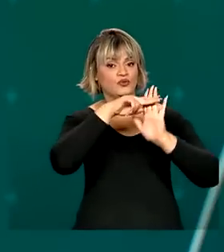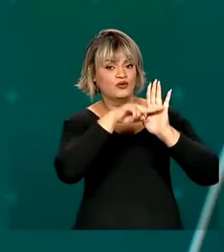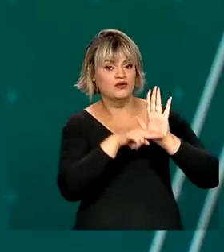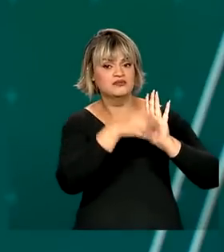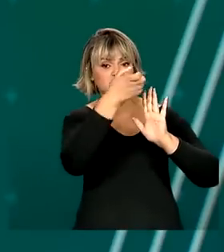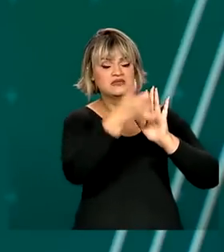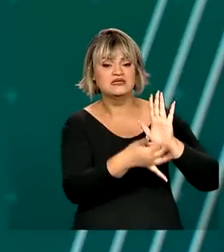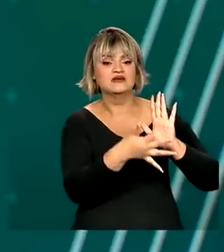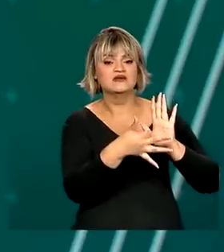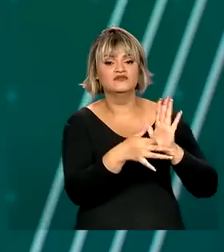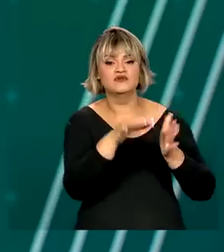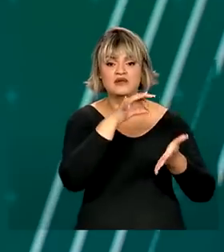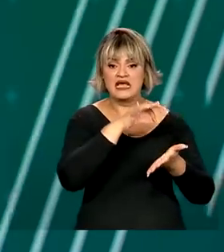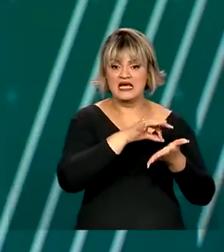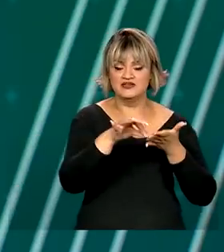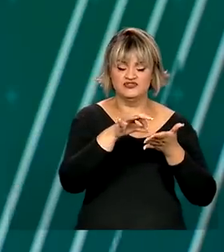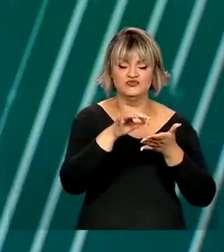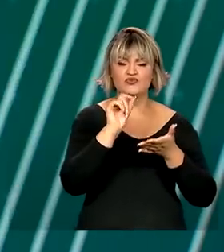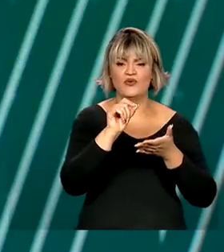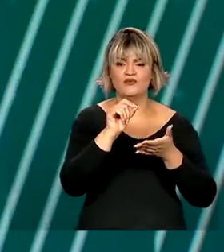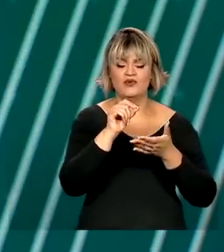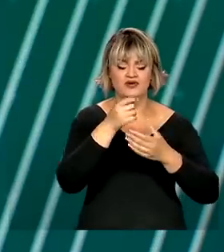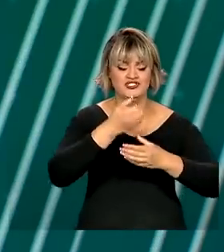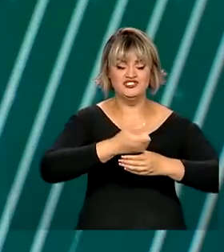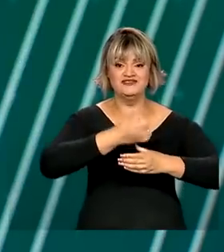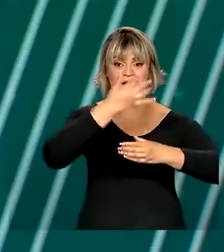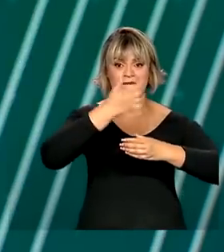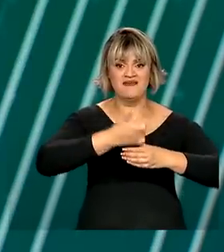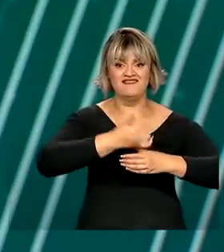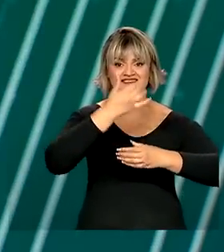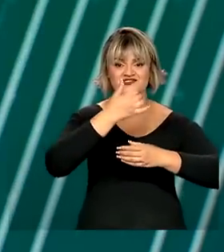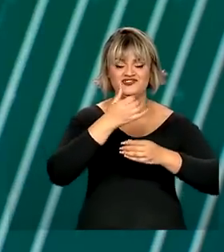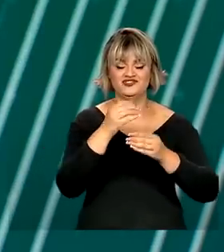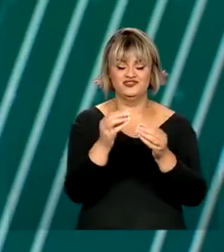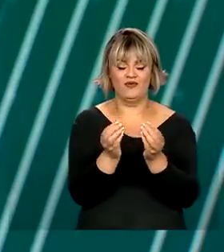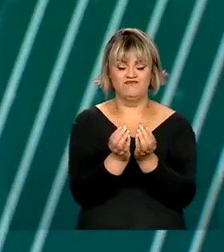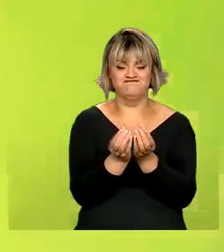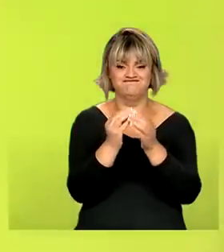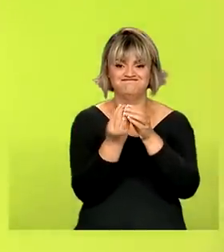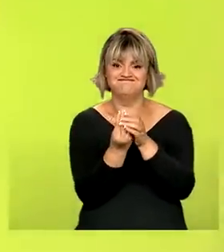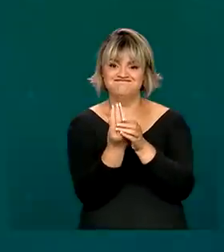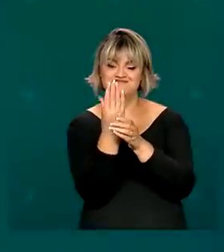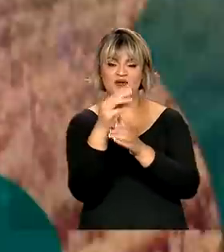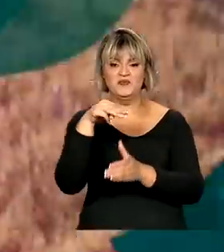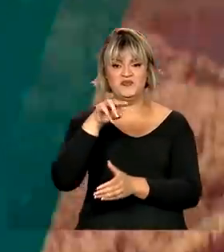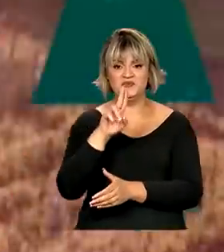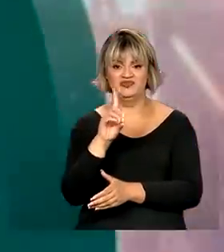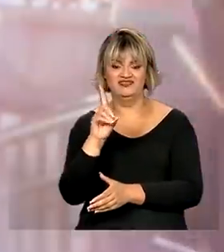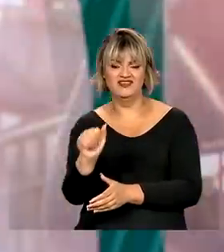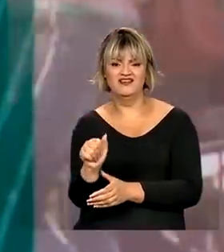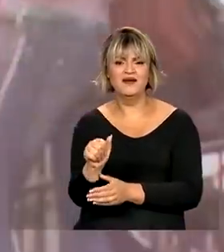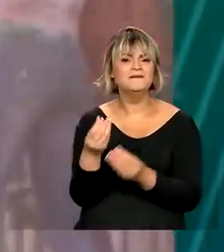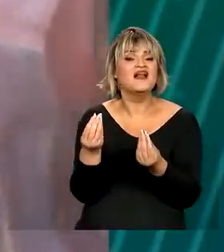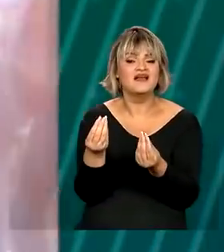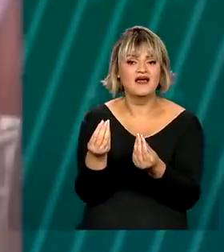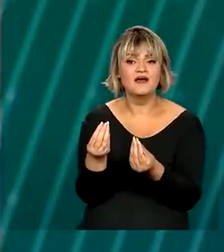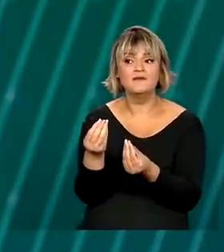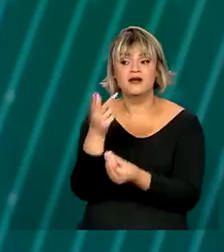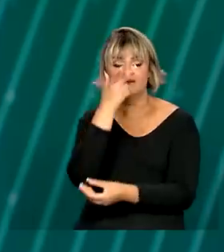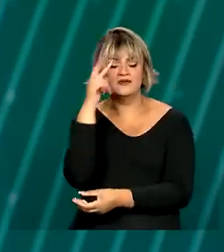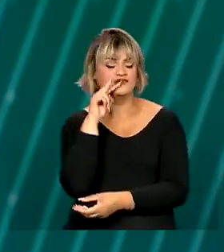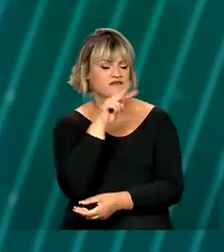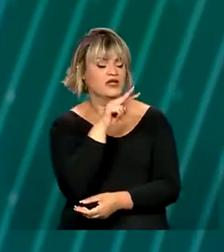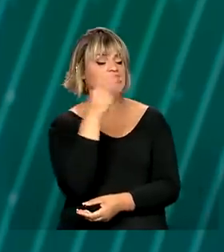específicas para o registro de sementes e mudas. A atualização deve garantir mais transparência para o consumidor